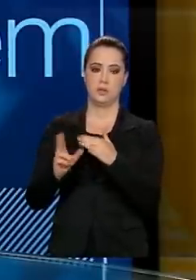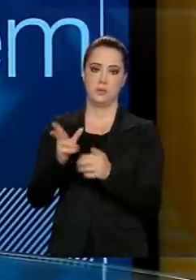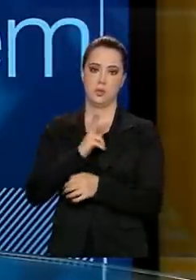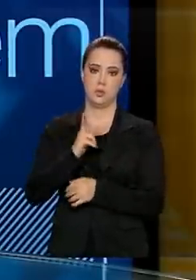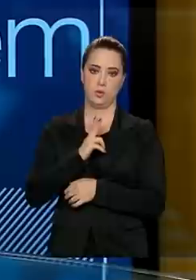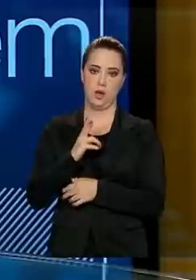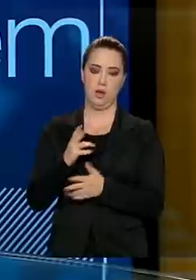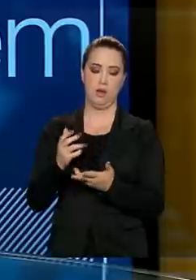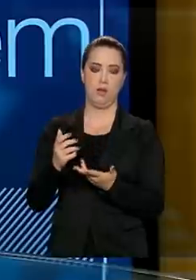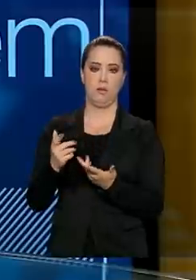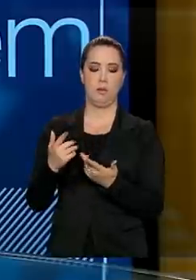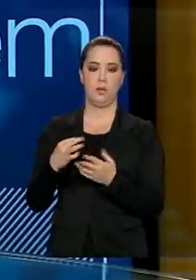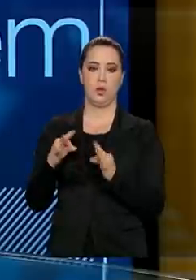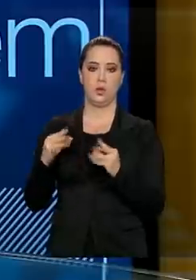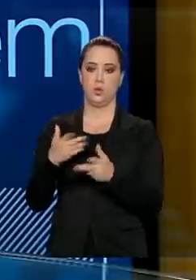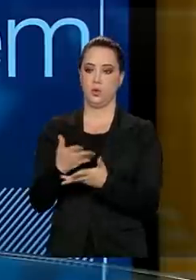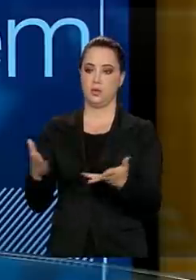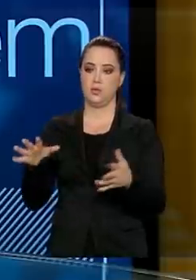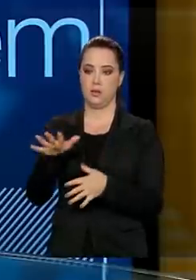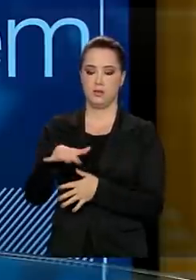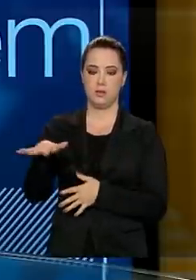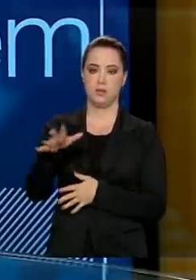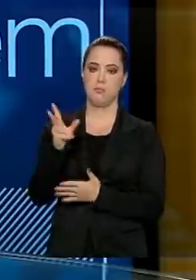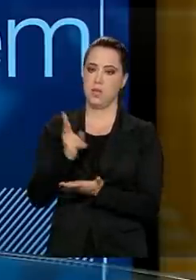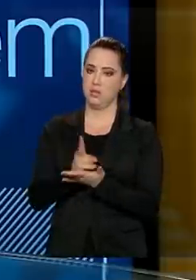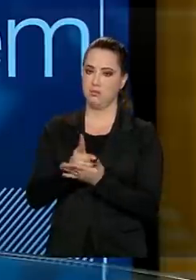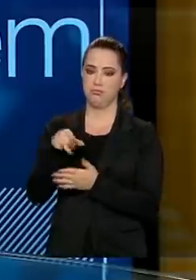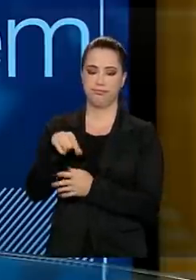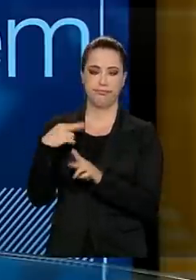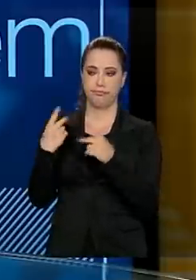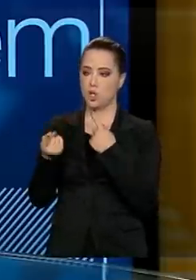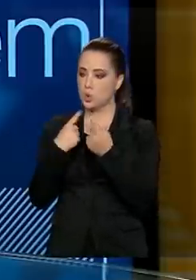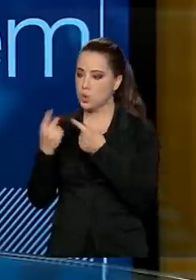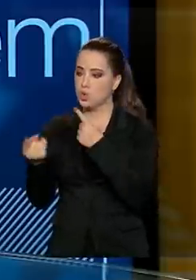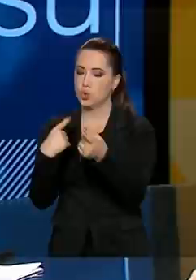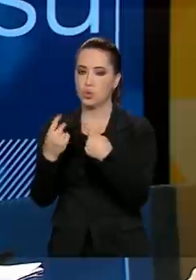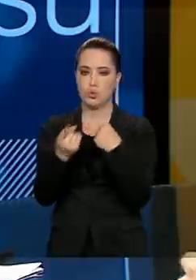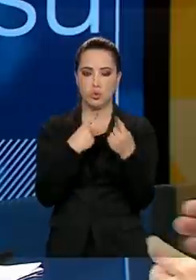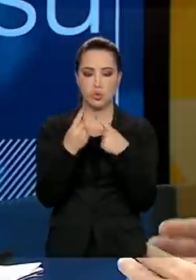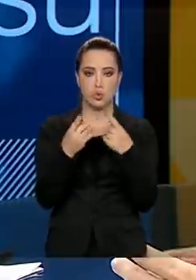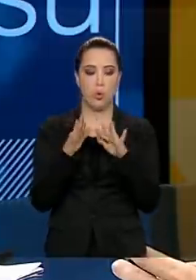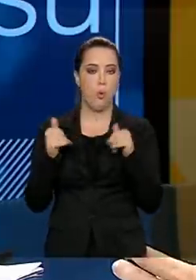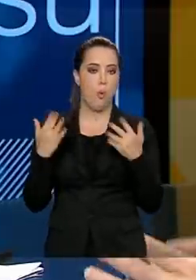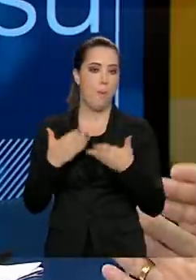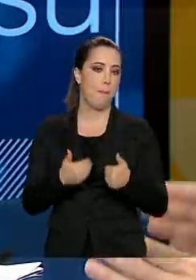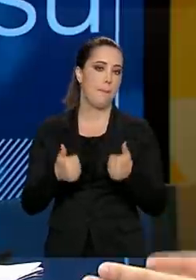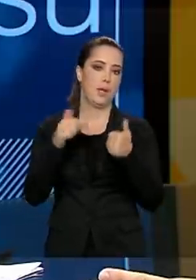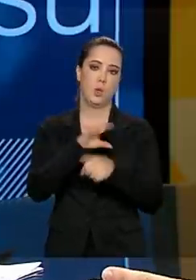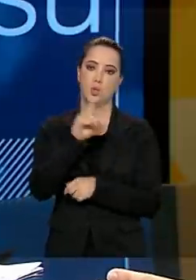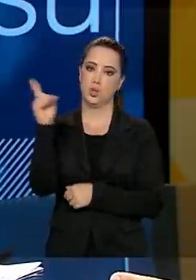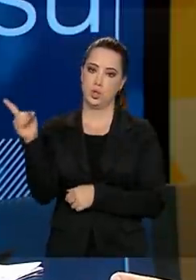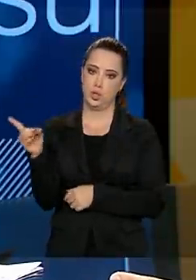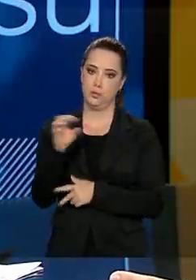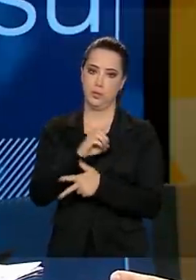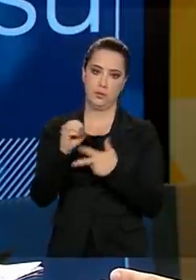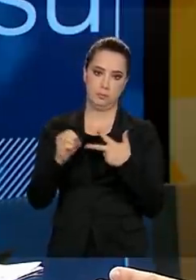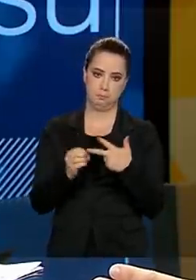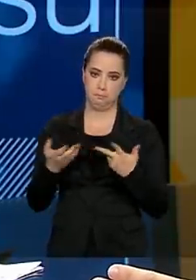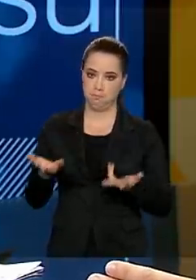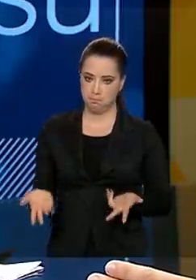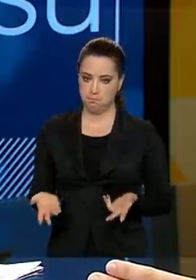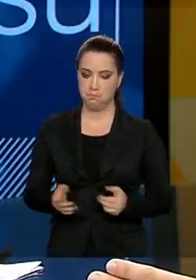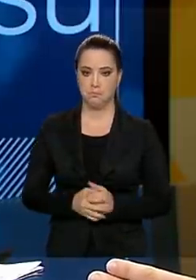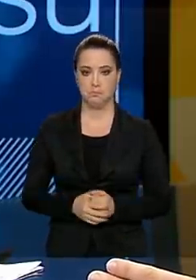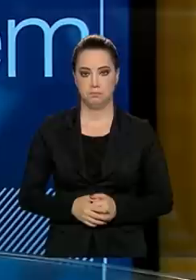BMS, e todas essas entidades na mesa, foi, então, discutido qual seria, então, a melhor data para a realização do Enem.